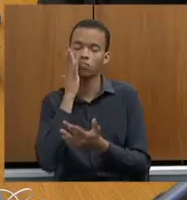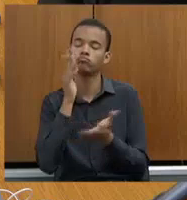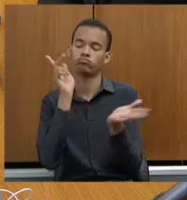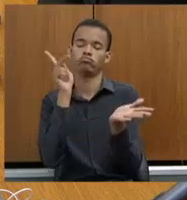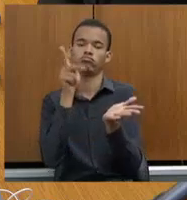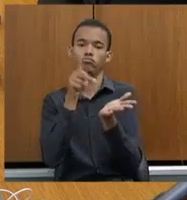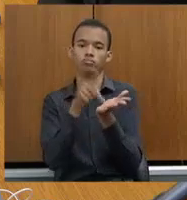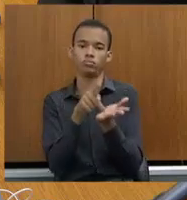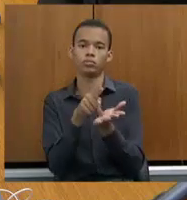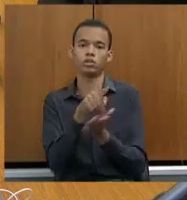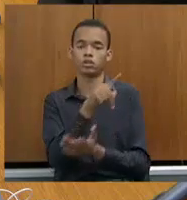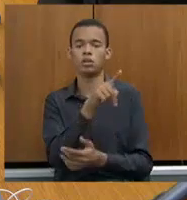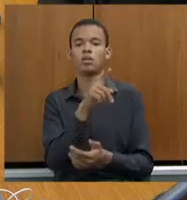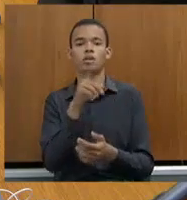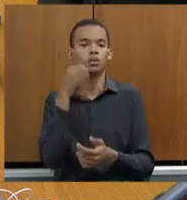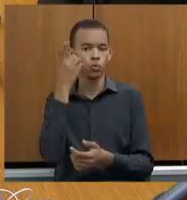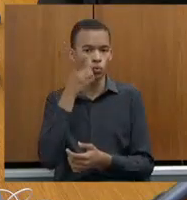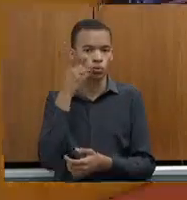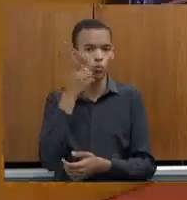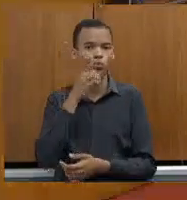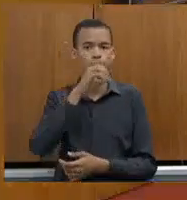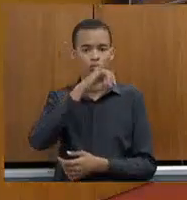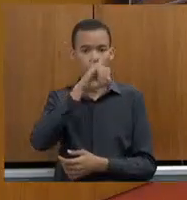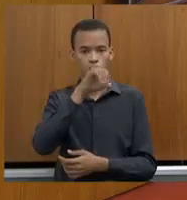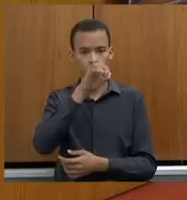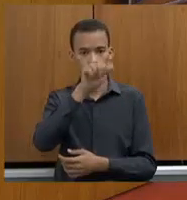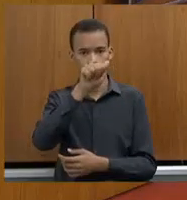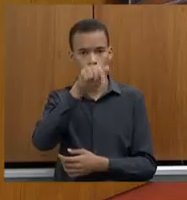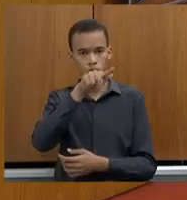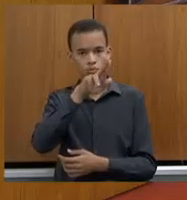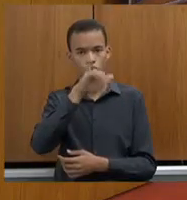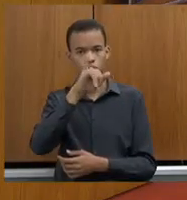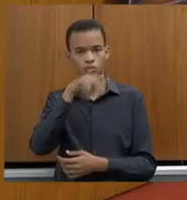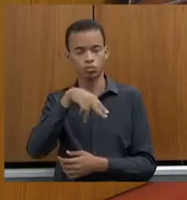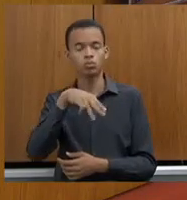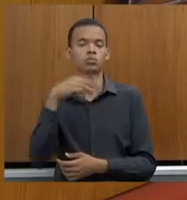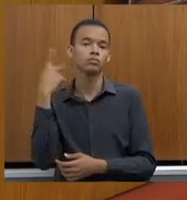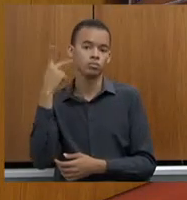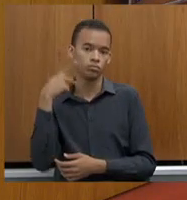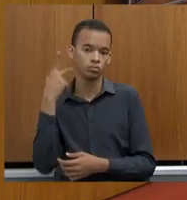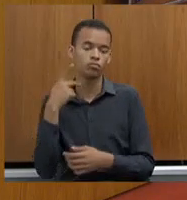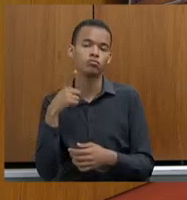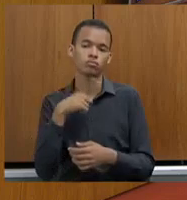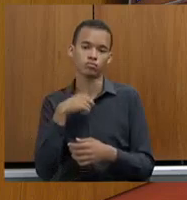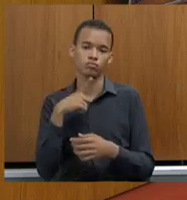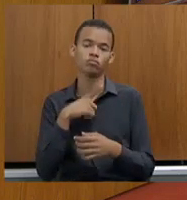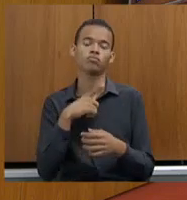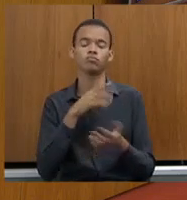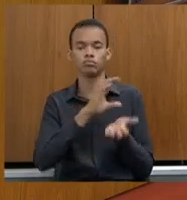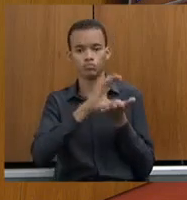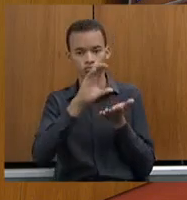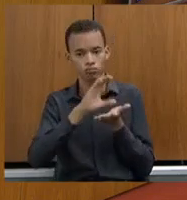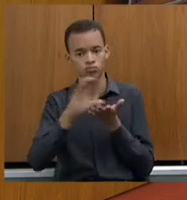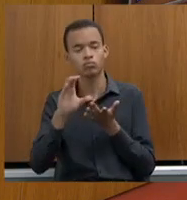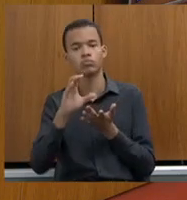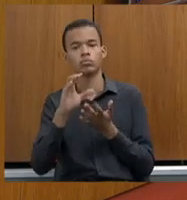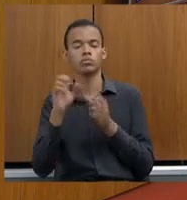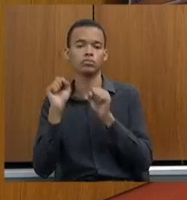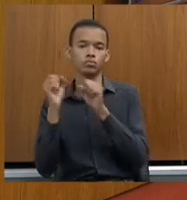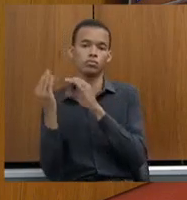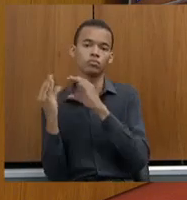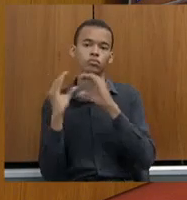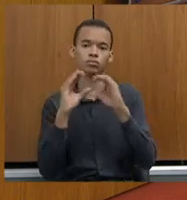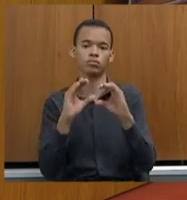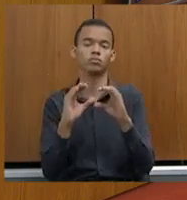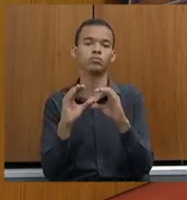Joaquim tiver os dados aqui apenas de emenda parlamentar, e aqui eu faço o couro também com os deputados federais. A gente percebe que o aporte de